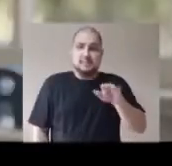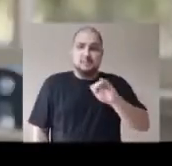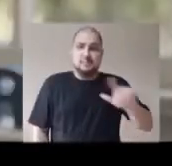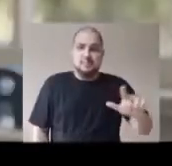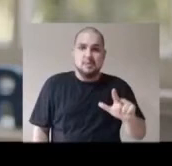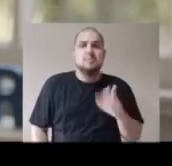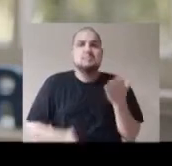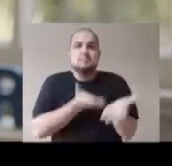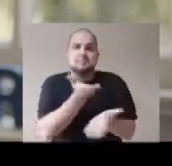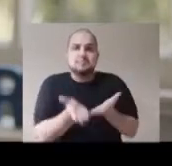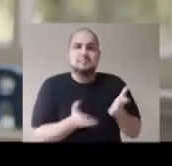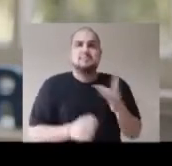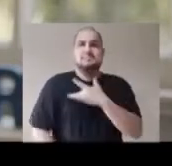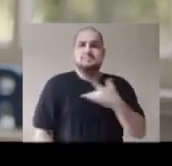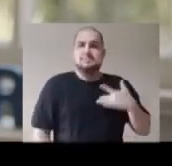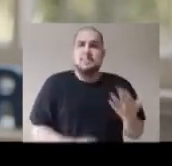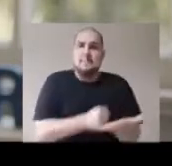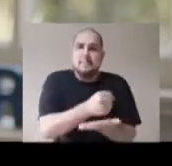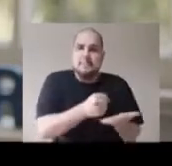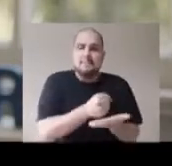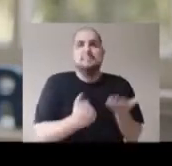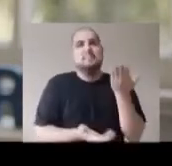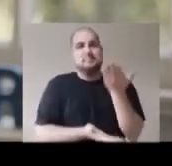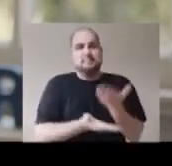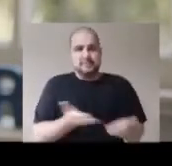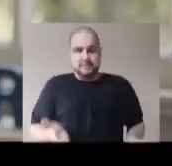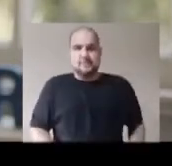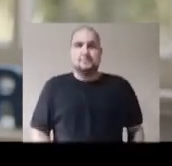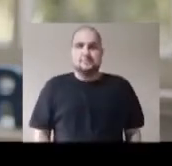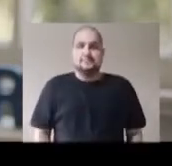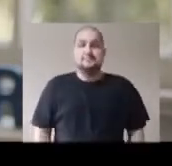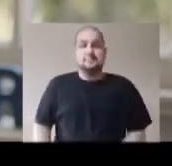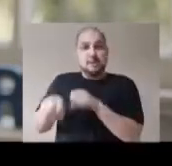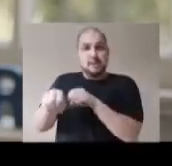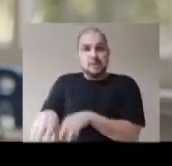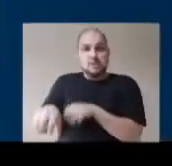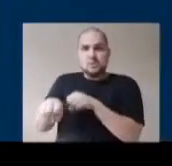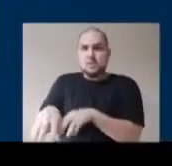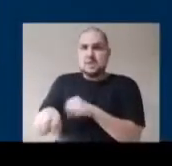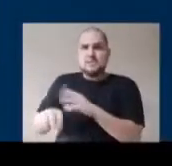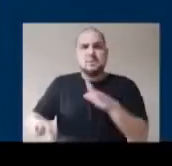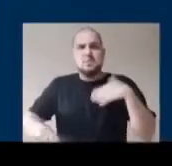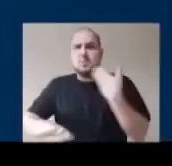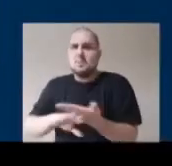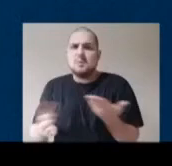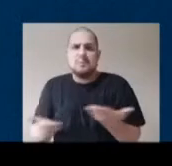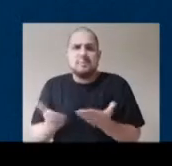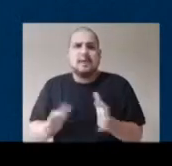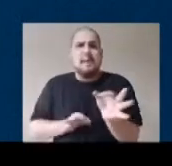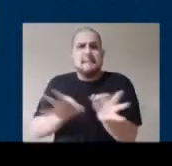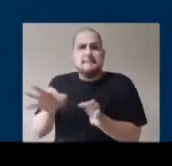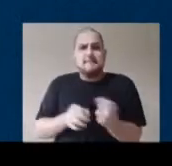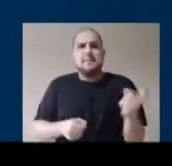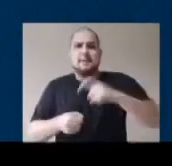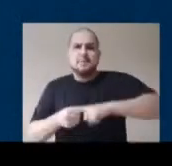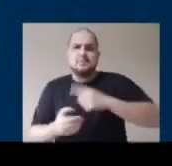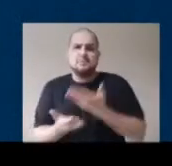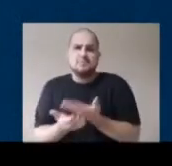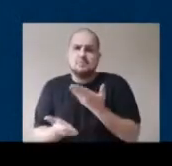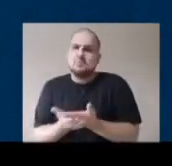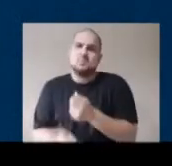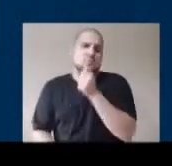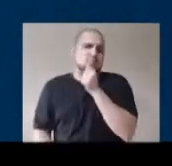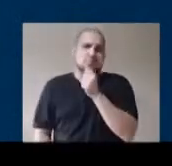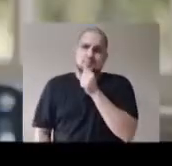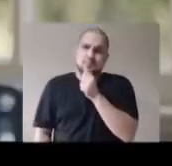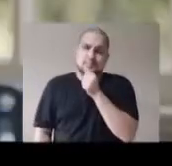perderam acesso ao atendimento mais básico na saúde. Na educação, a prefeitura não apresentou nenhum plano de volta